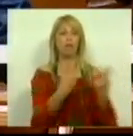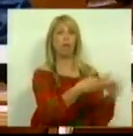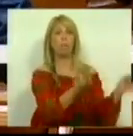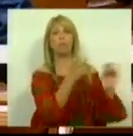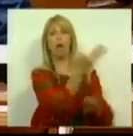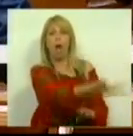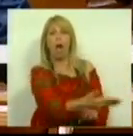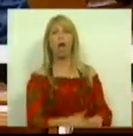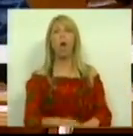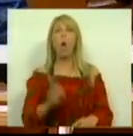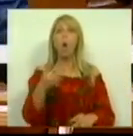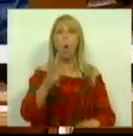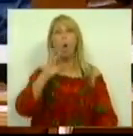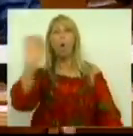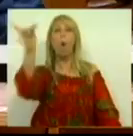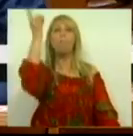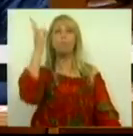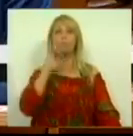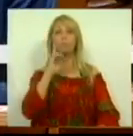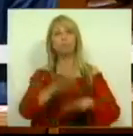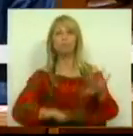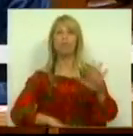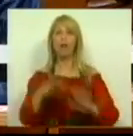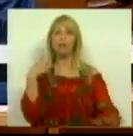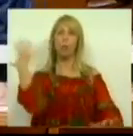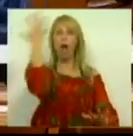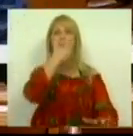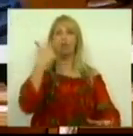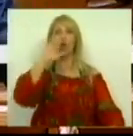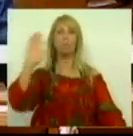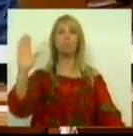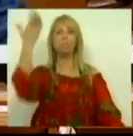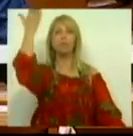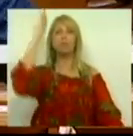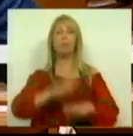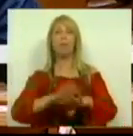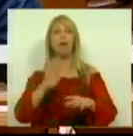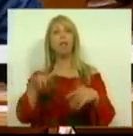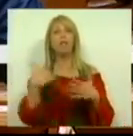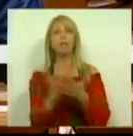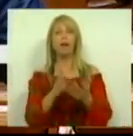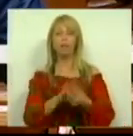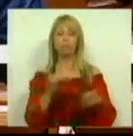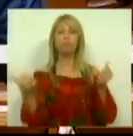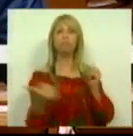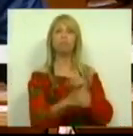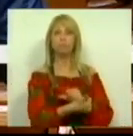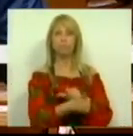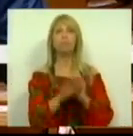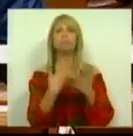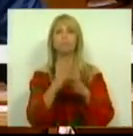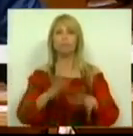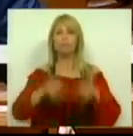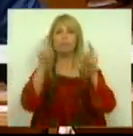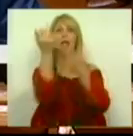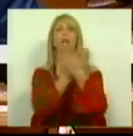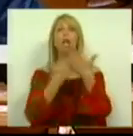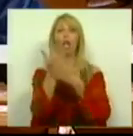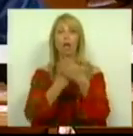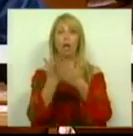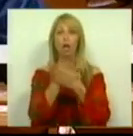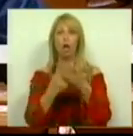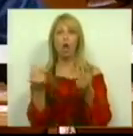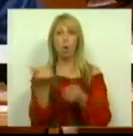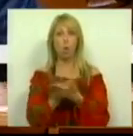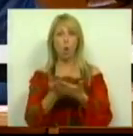assumir-se como um ator privilegiado da regeneração nacional e contribuir para o caminho do crescimento económico e do emprego,